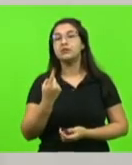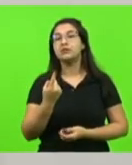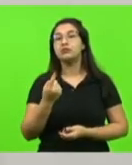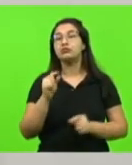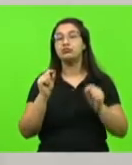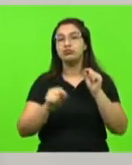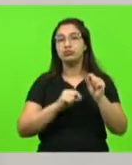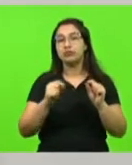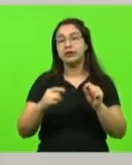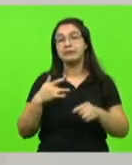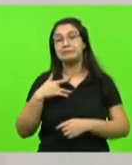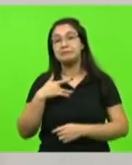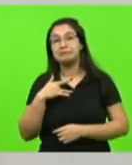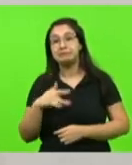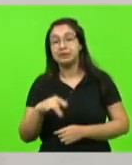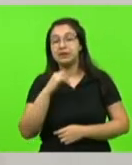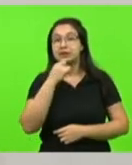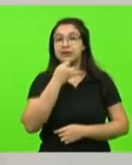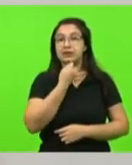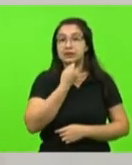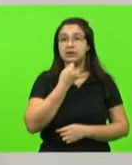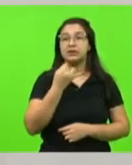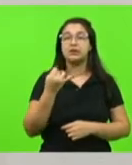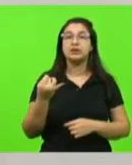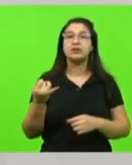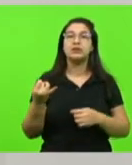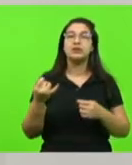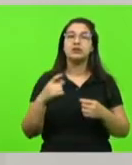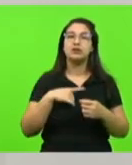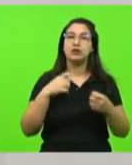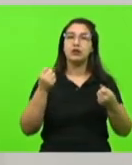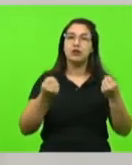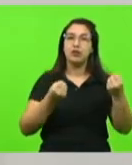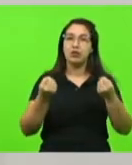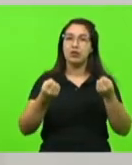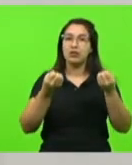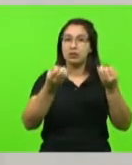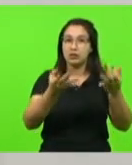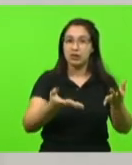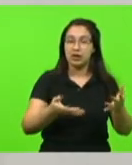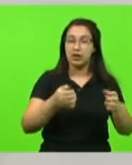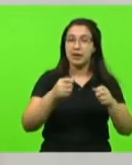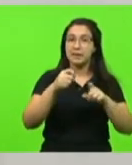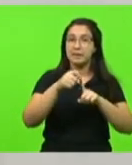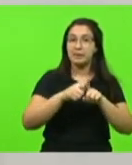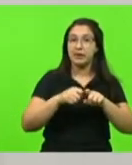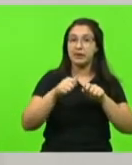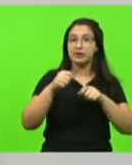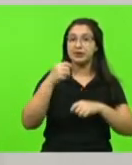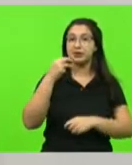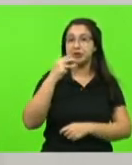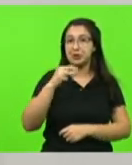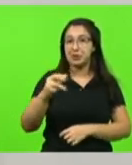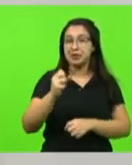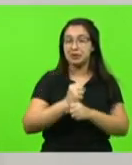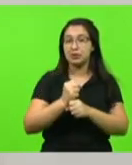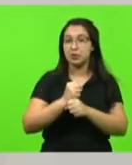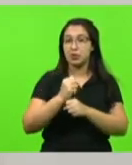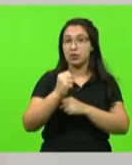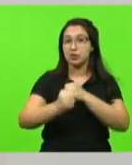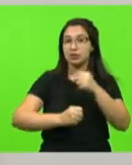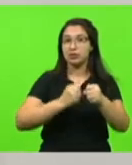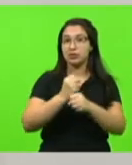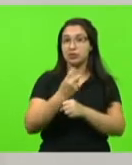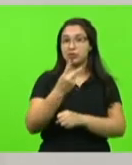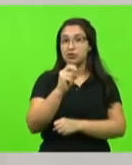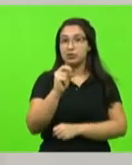a entrega dos veículos que são oriundos das emendas parlamentares no mês de março do ano que vem. Não conseguiremos